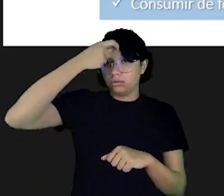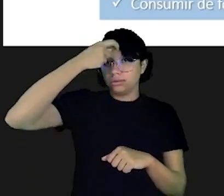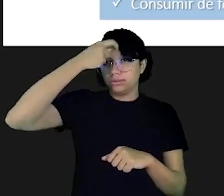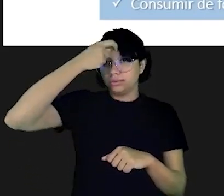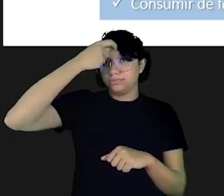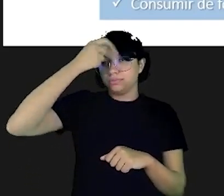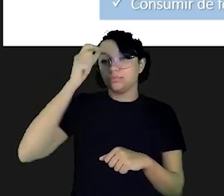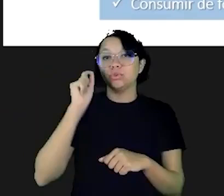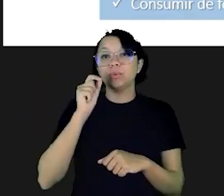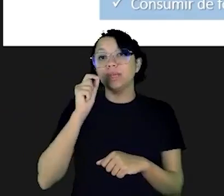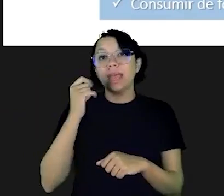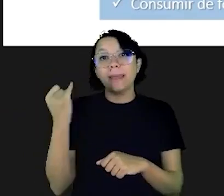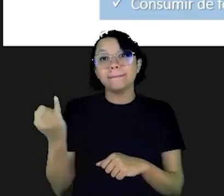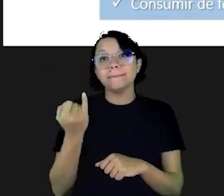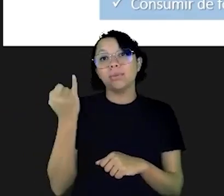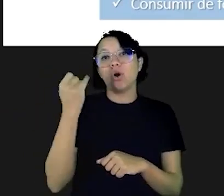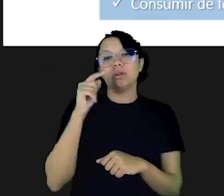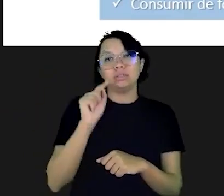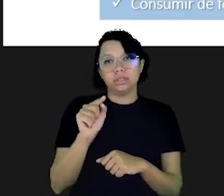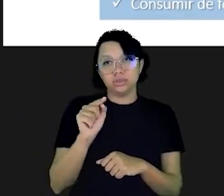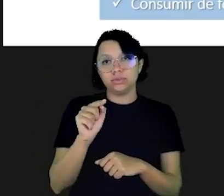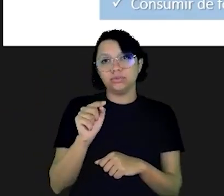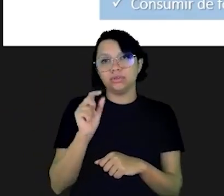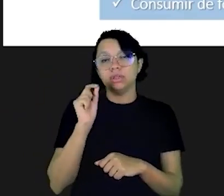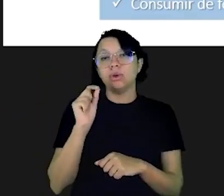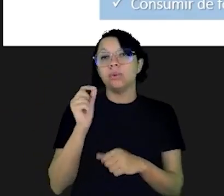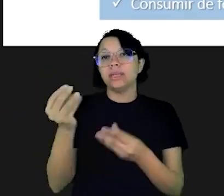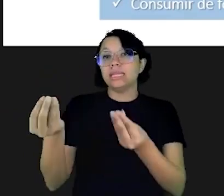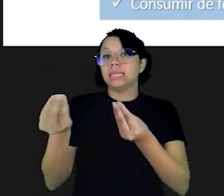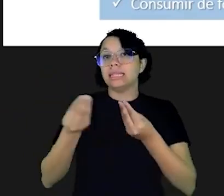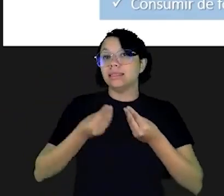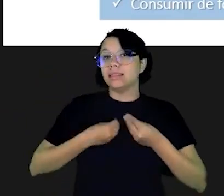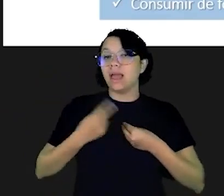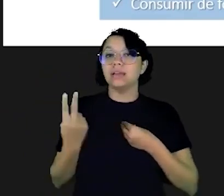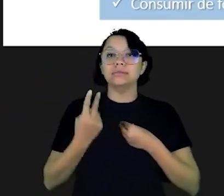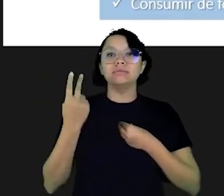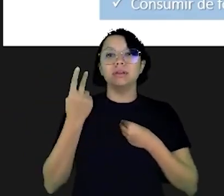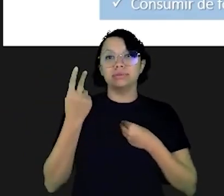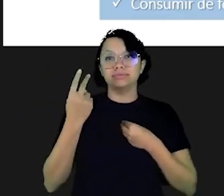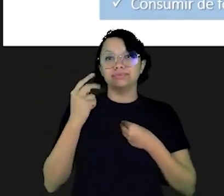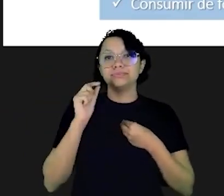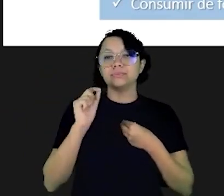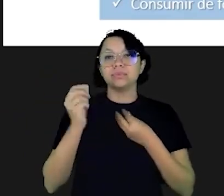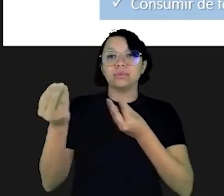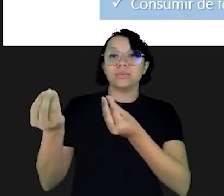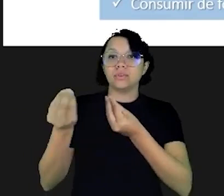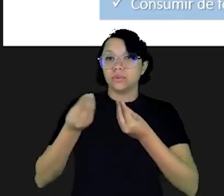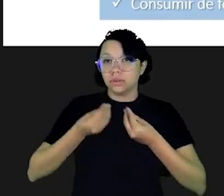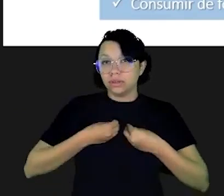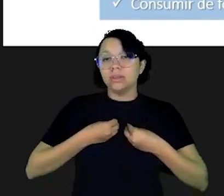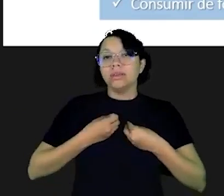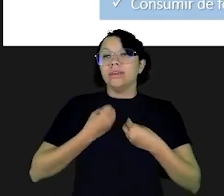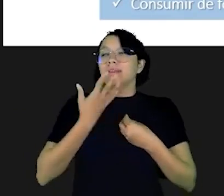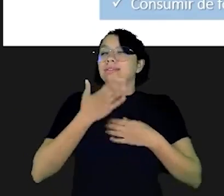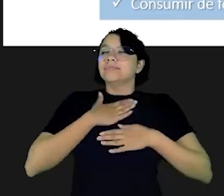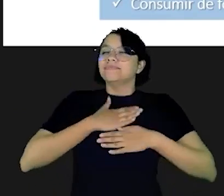contínua e consciente daquilo que tiver importância para você, daquilo que lhe trouxer valor, daquilo que